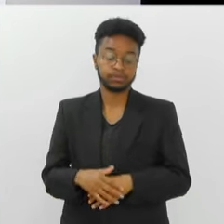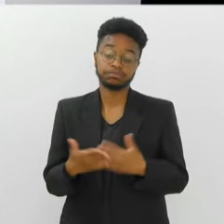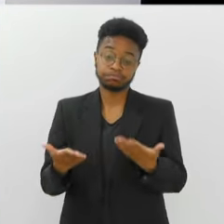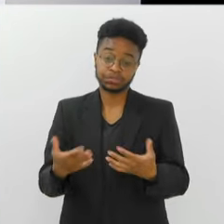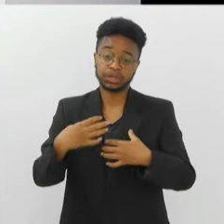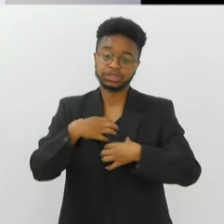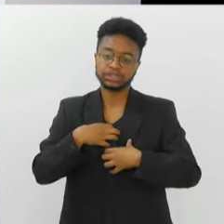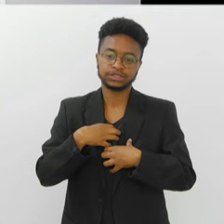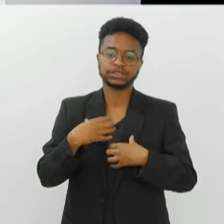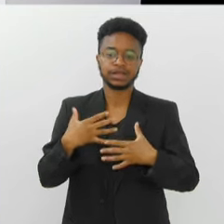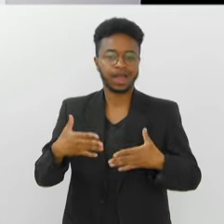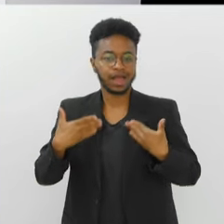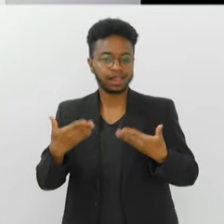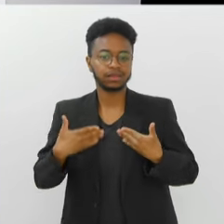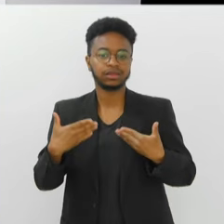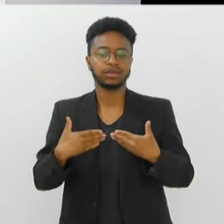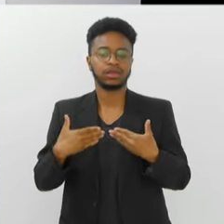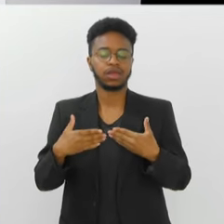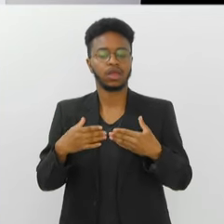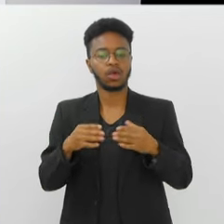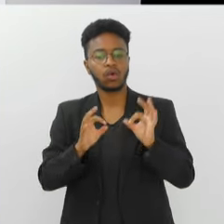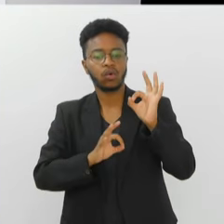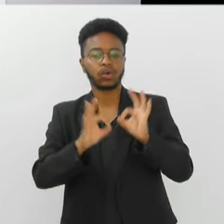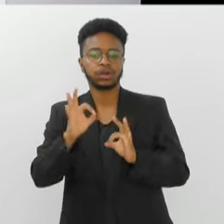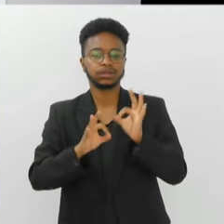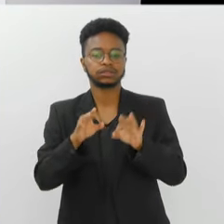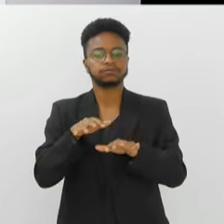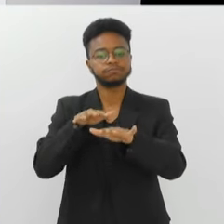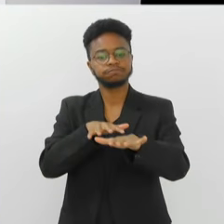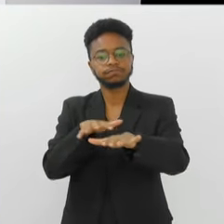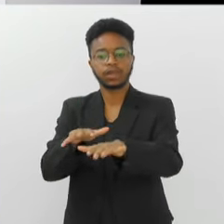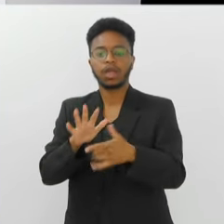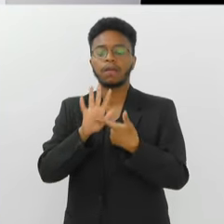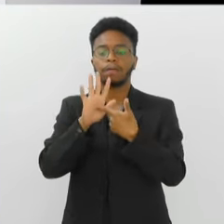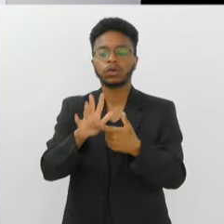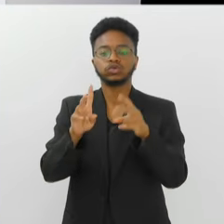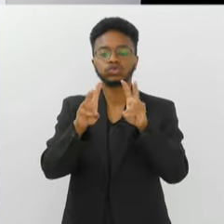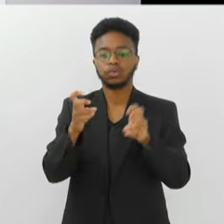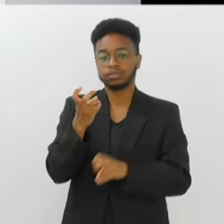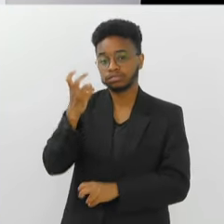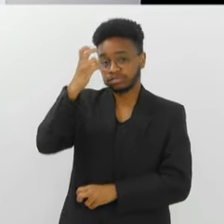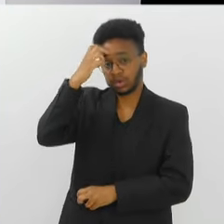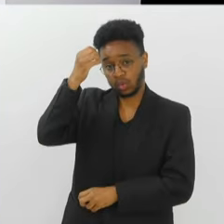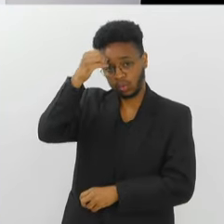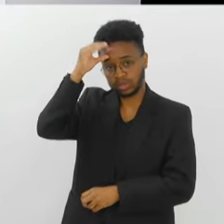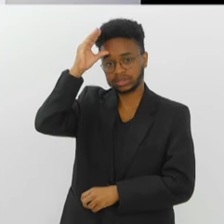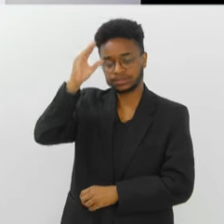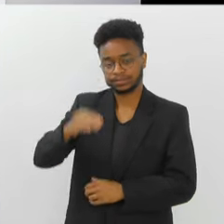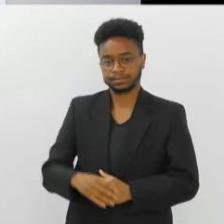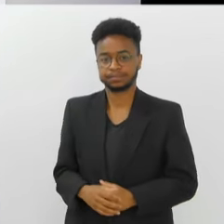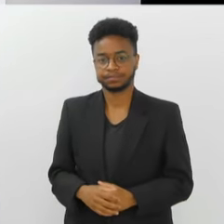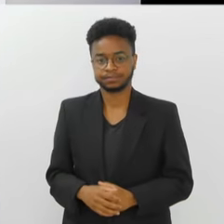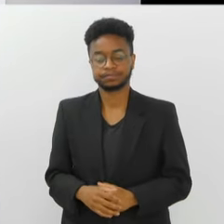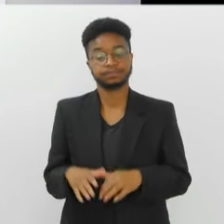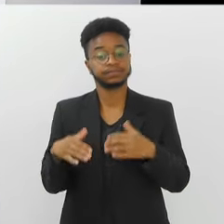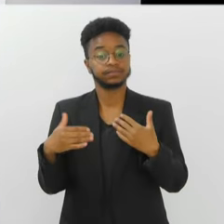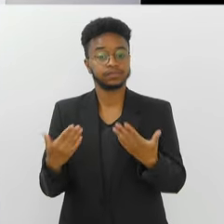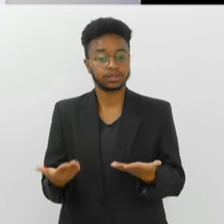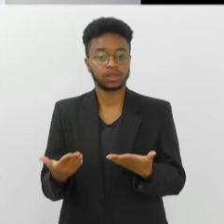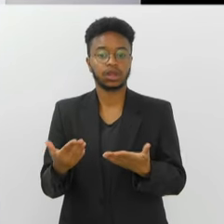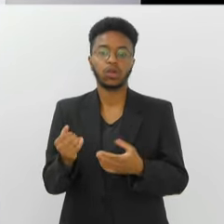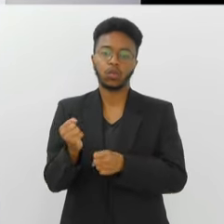Eu tive a alegria de conduzir esse desfile que falava sobre a sabedoria, sobre o conhecimento.